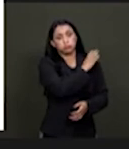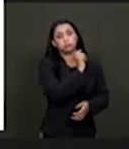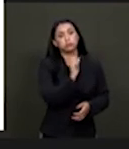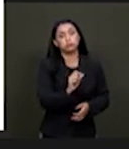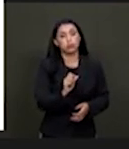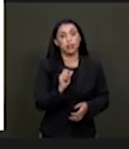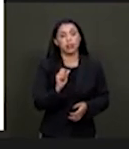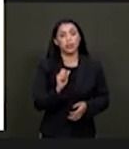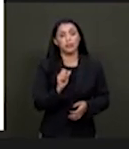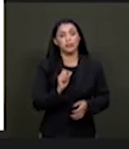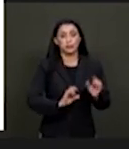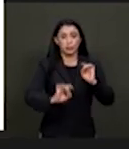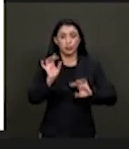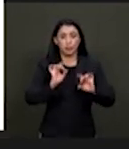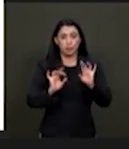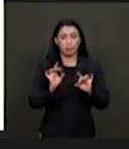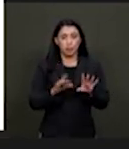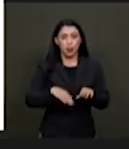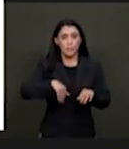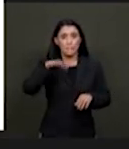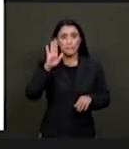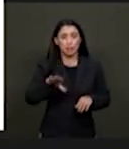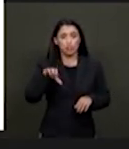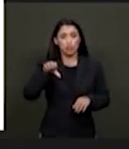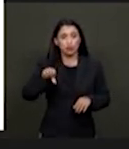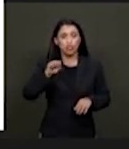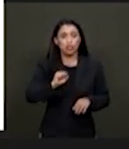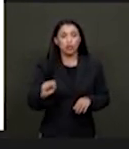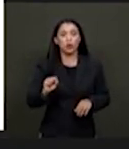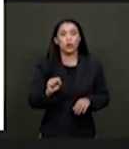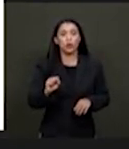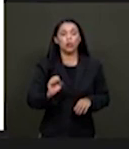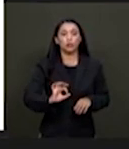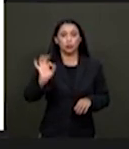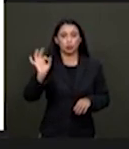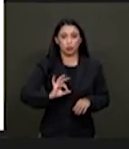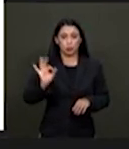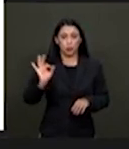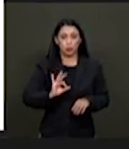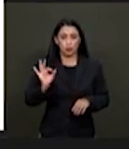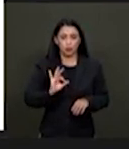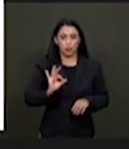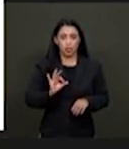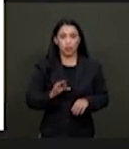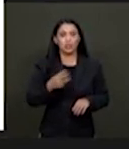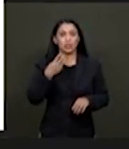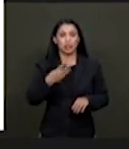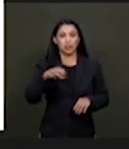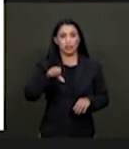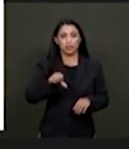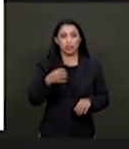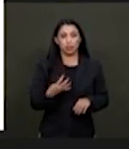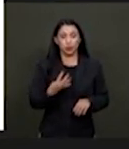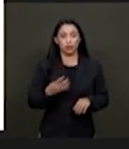especiais, mais de 98%, ou seja, 334 mil matrículas